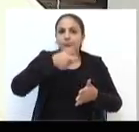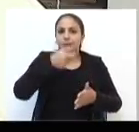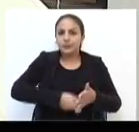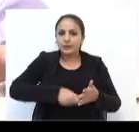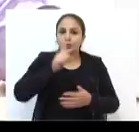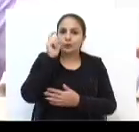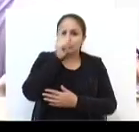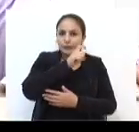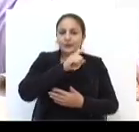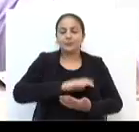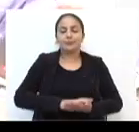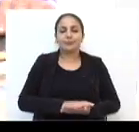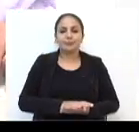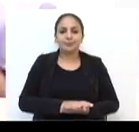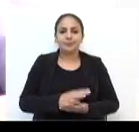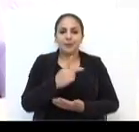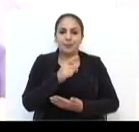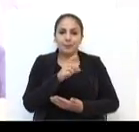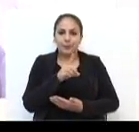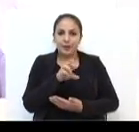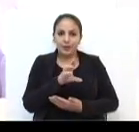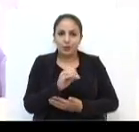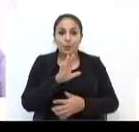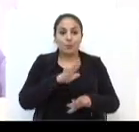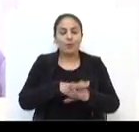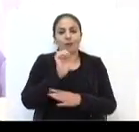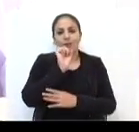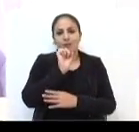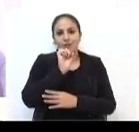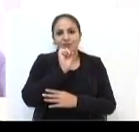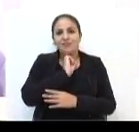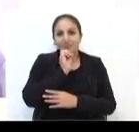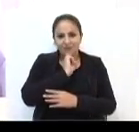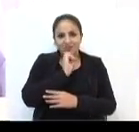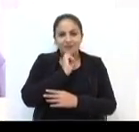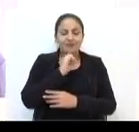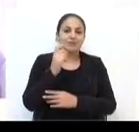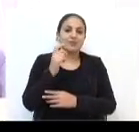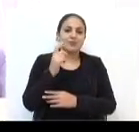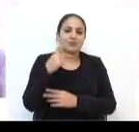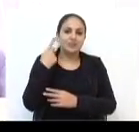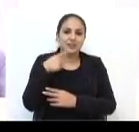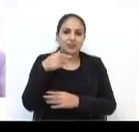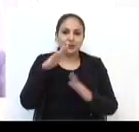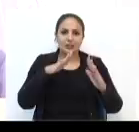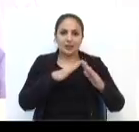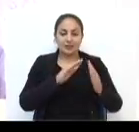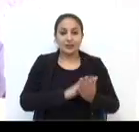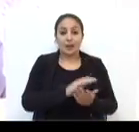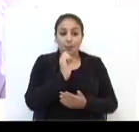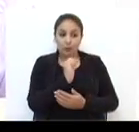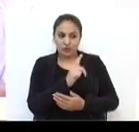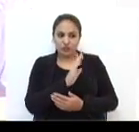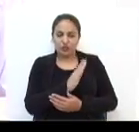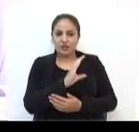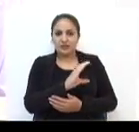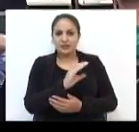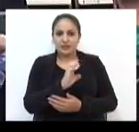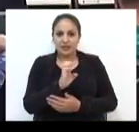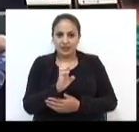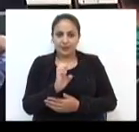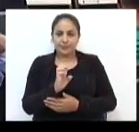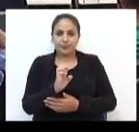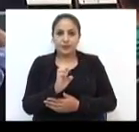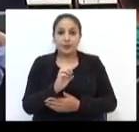árdua. Pedro Danelli é o mais antigo parlamentar da casa. Aposentado da CE, foi presidente de bairro,